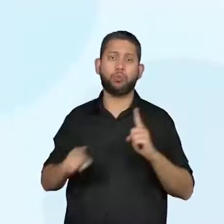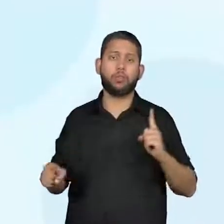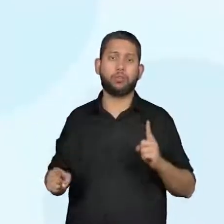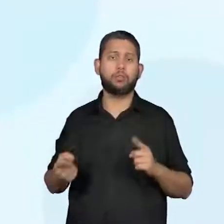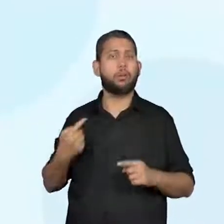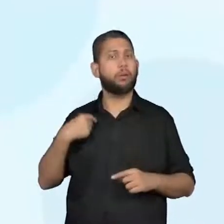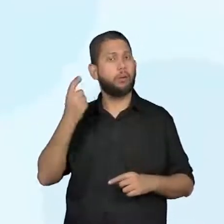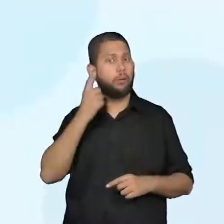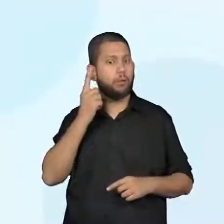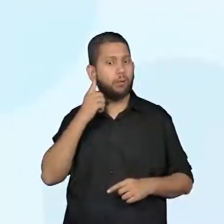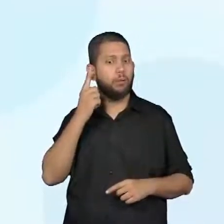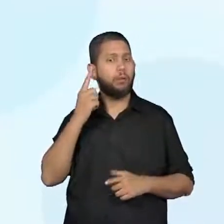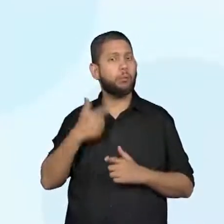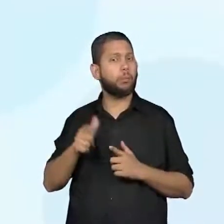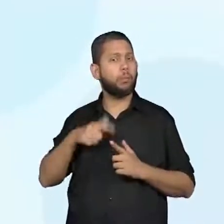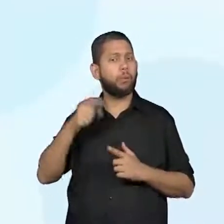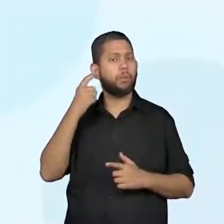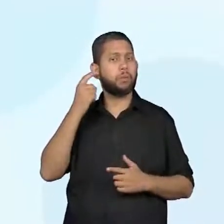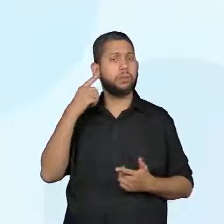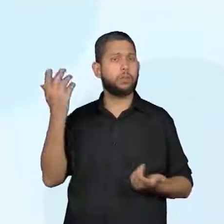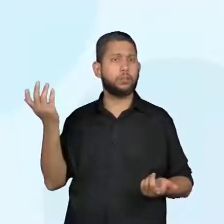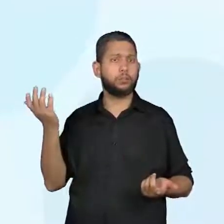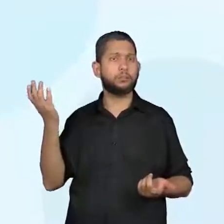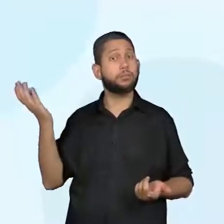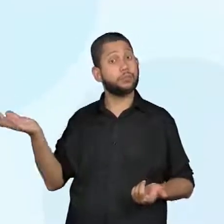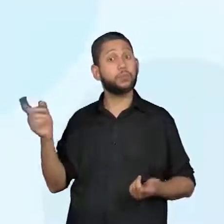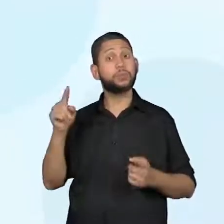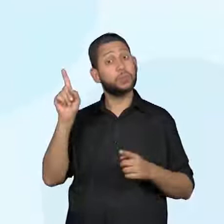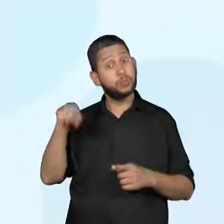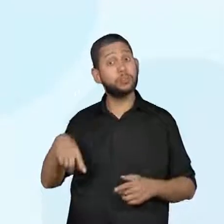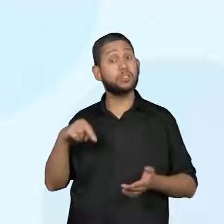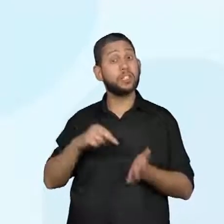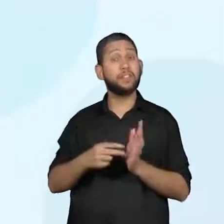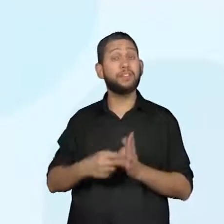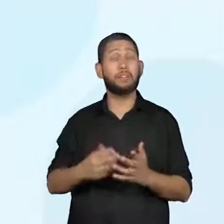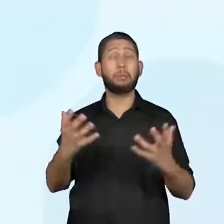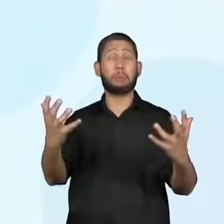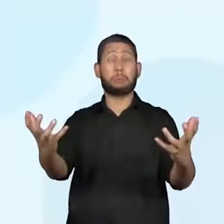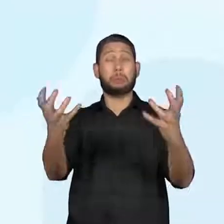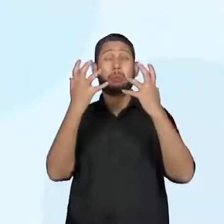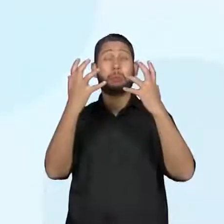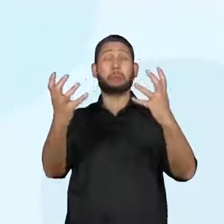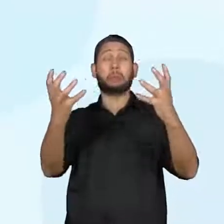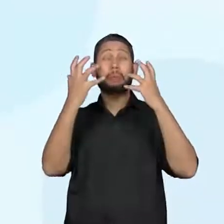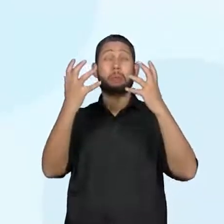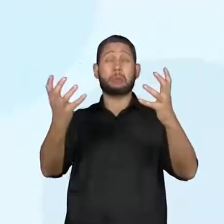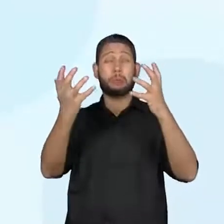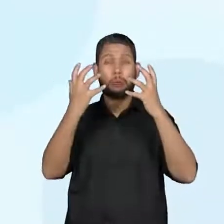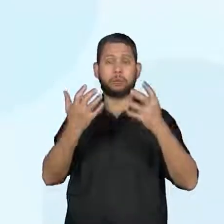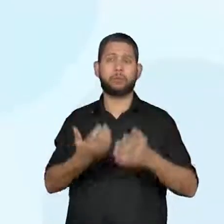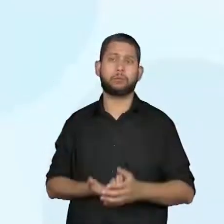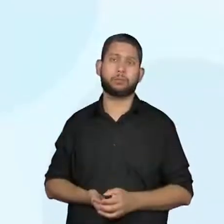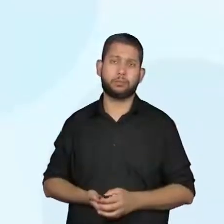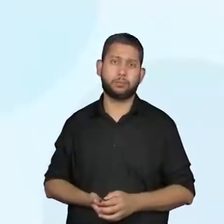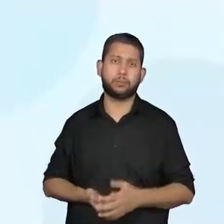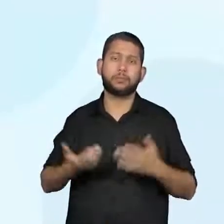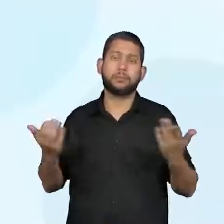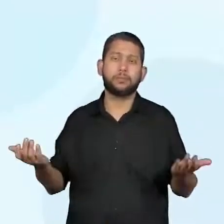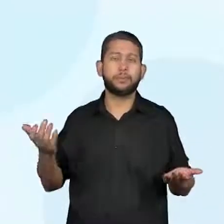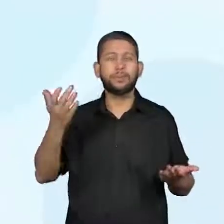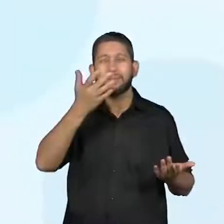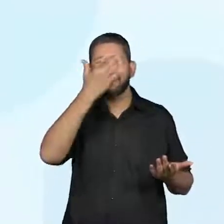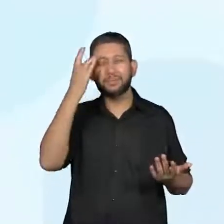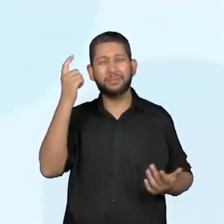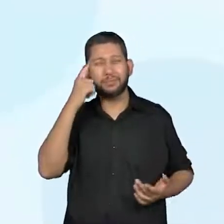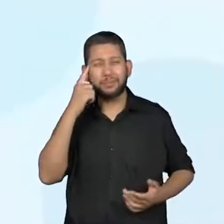agradece. Muito bem. Então vamos falar aí a respeito da poluição. Mas quando falamos em poluição,